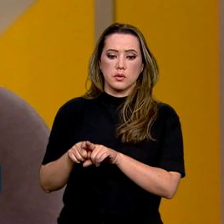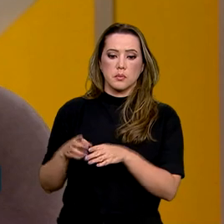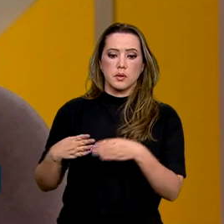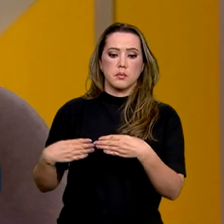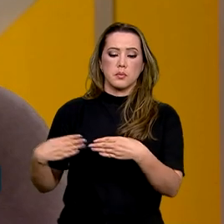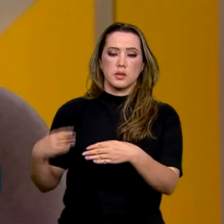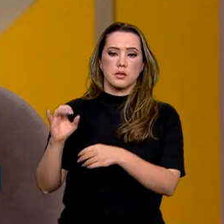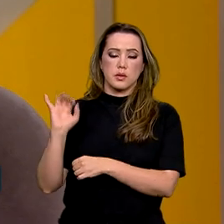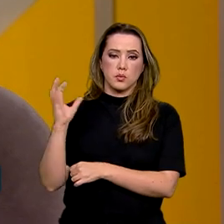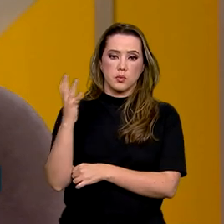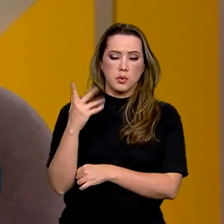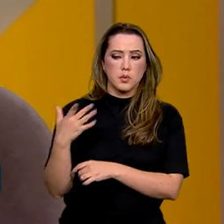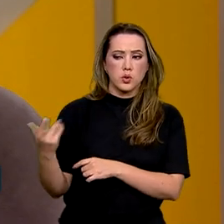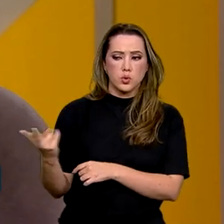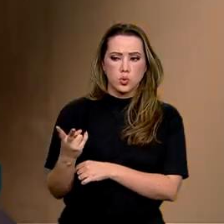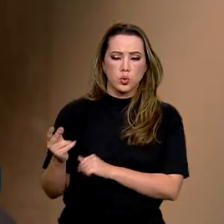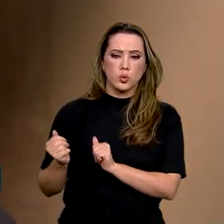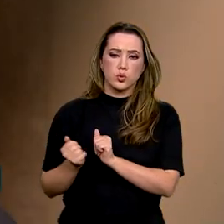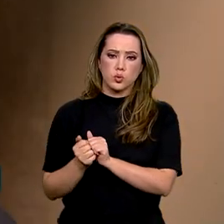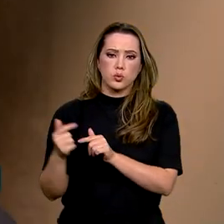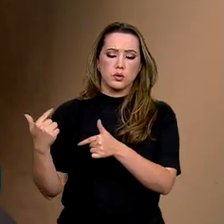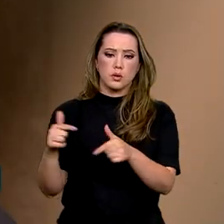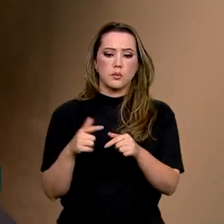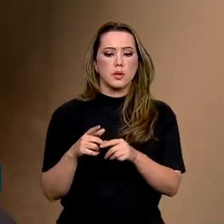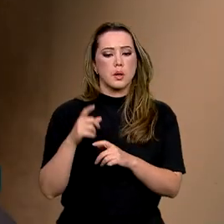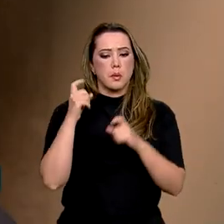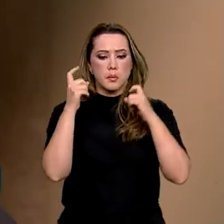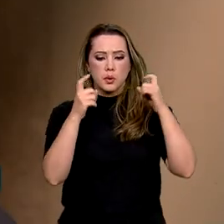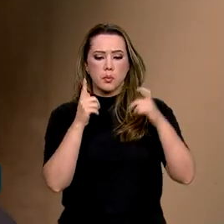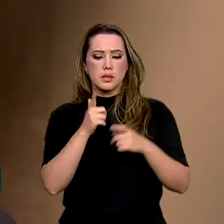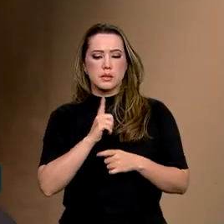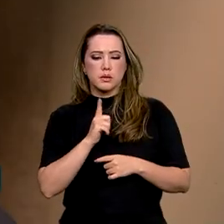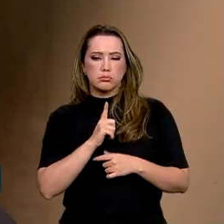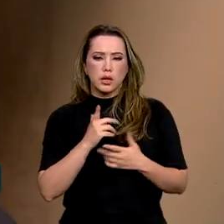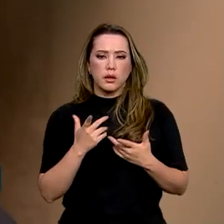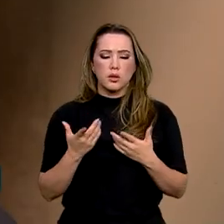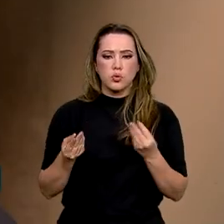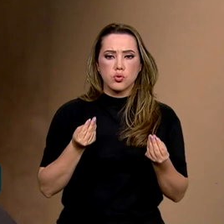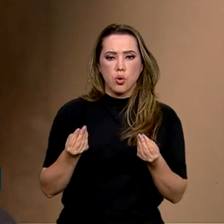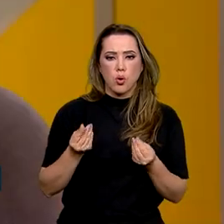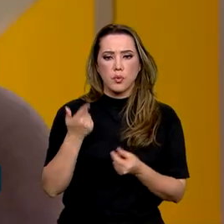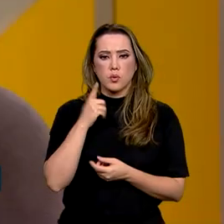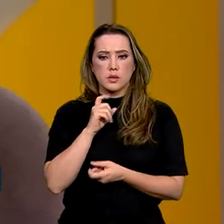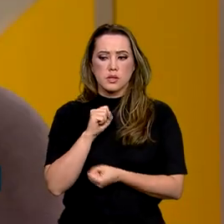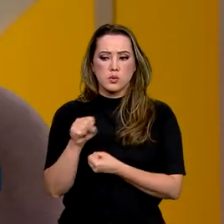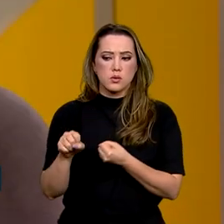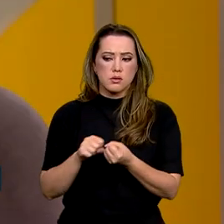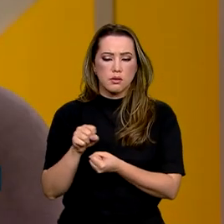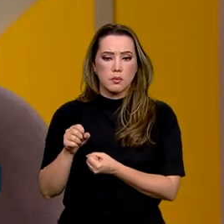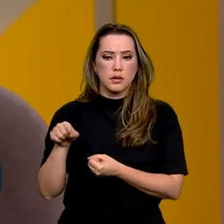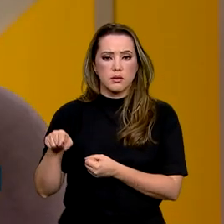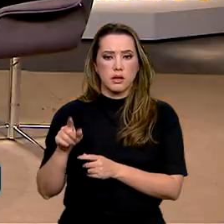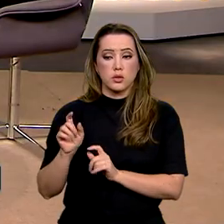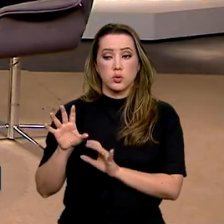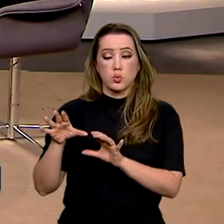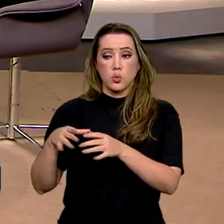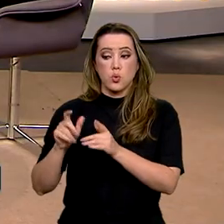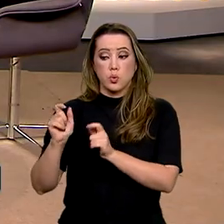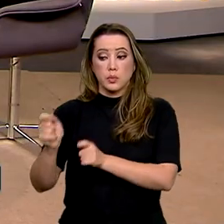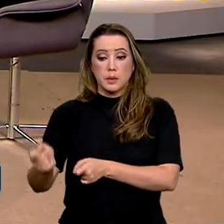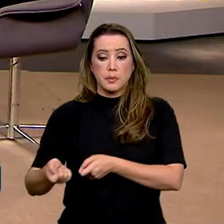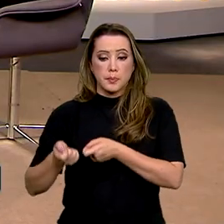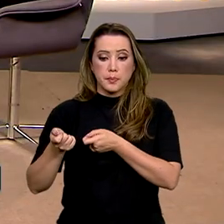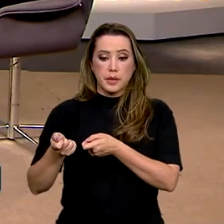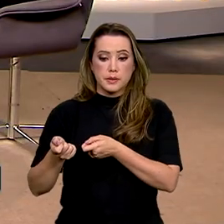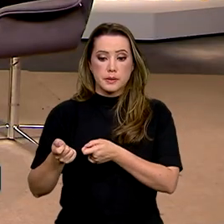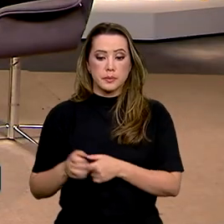do Meio Ambiente. Há uma preocupação de se desenvolver a pesca de uma forma mais sustentável? Sim. Então, atualmente, nós